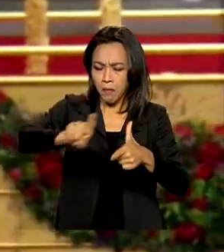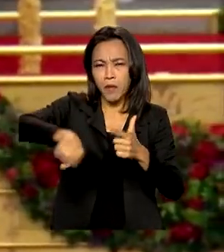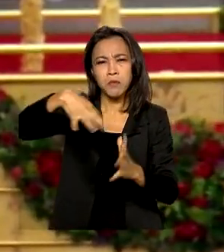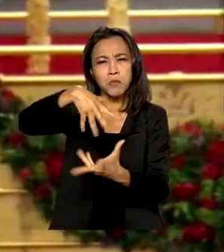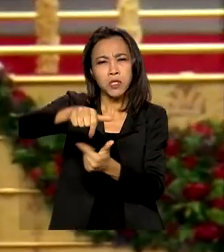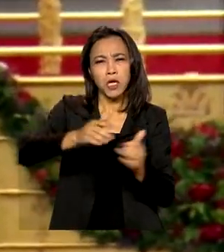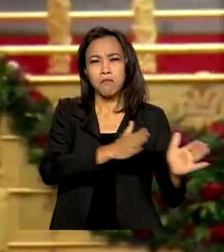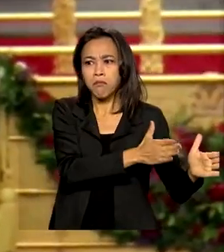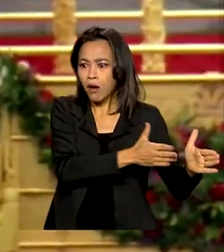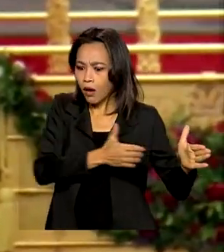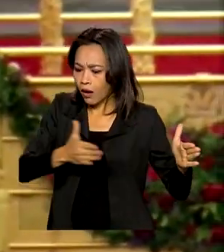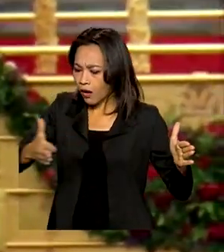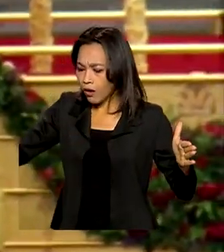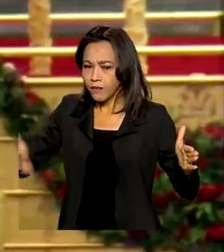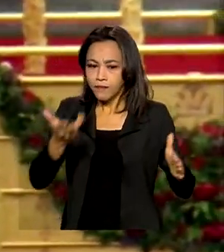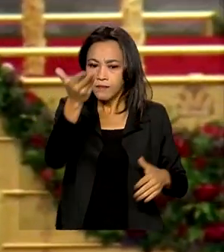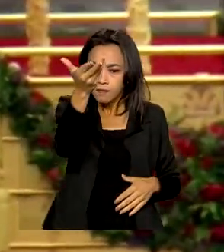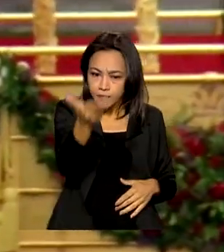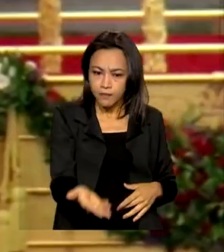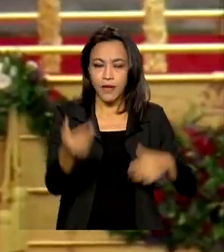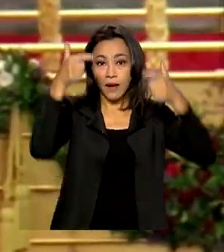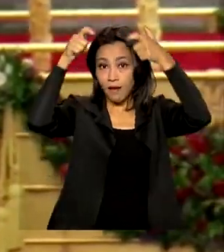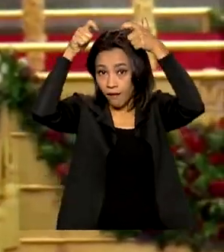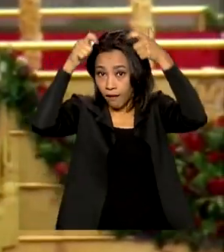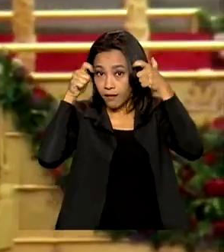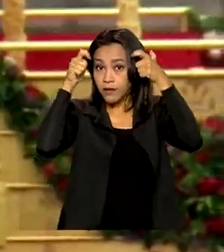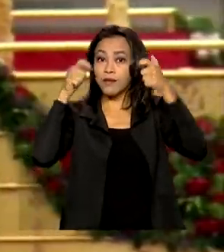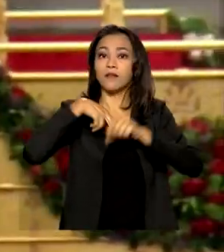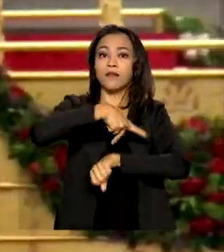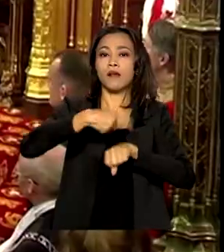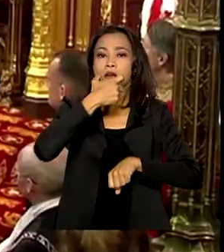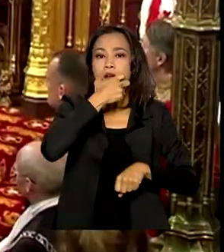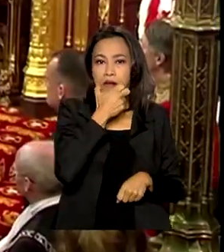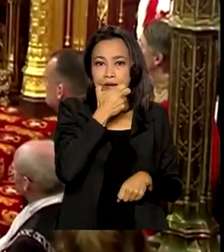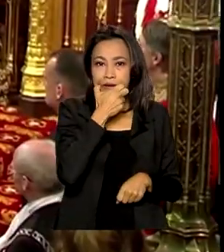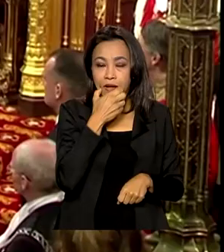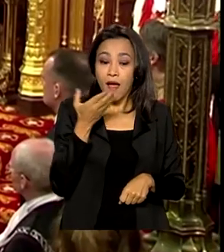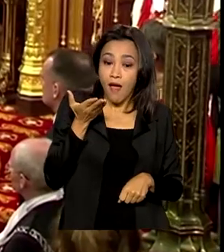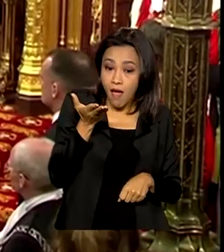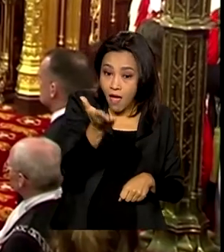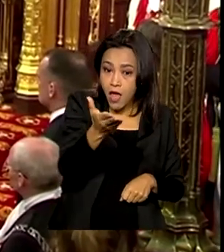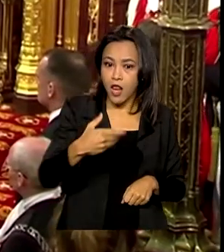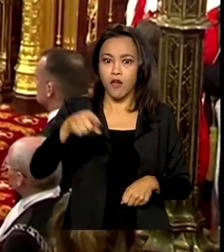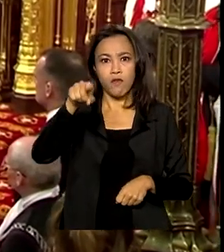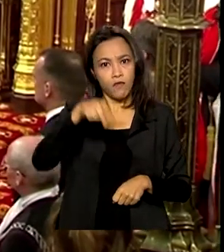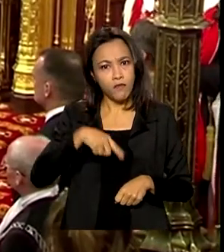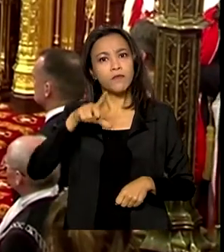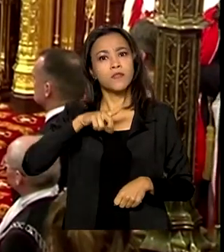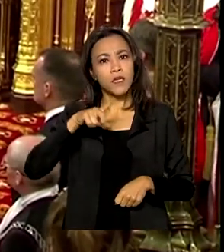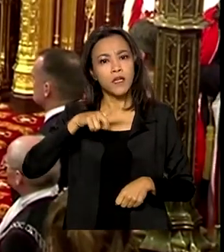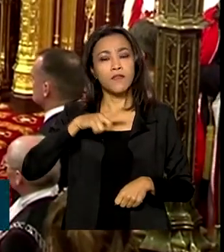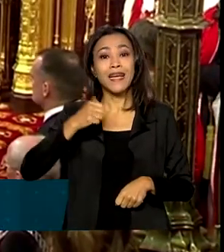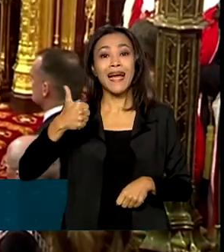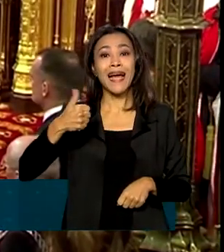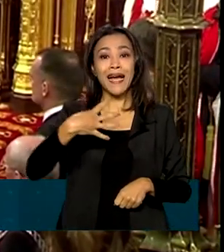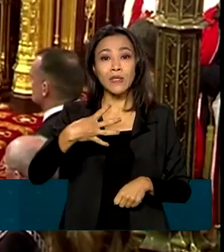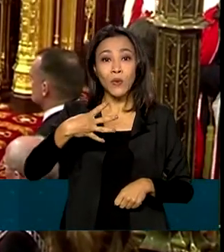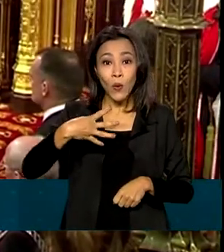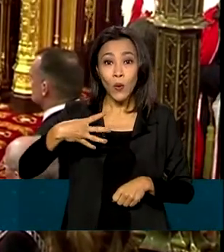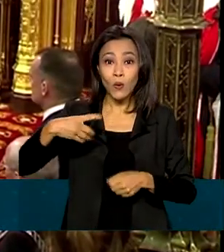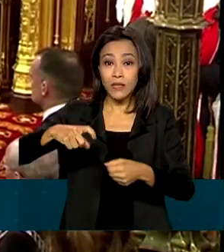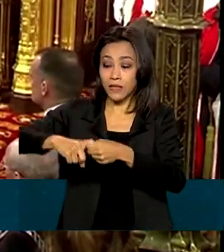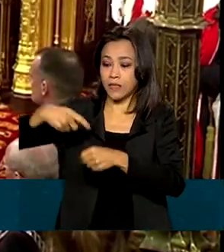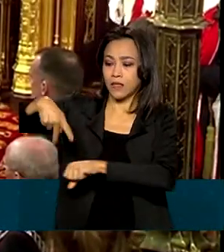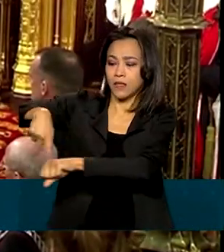Além de servir como rainha do Reino Unido, Elizabeth II foi chefe de Estado de outras 14 nações independentes.